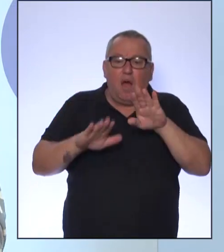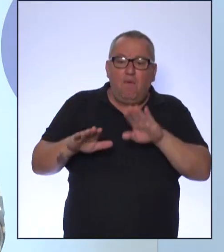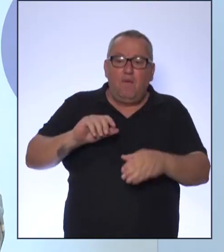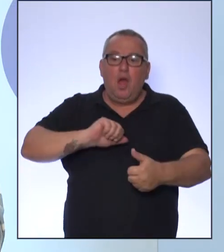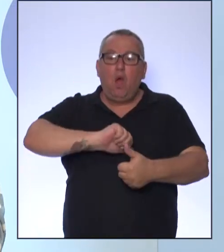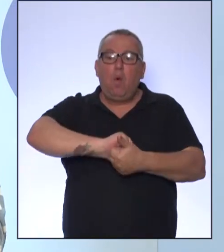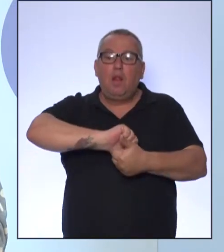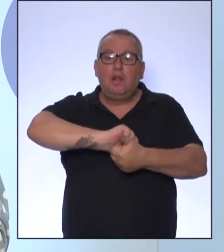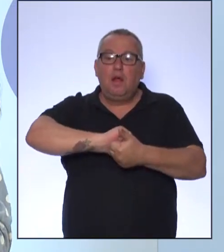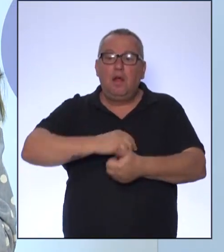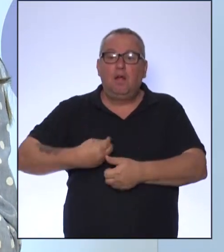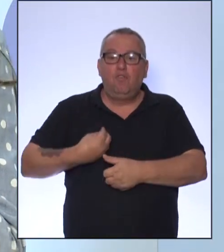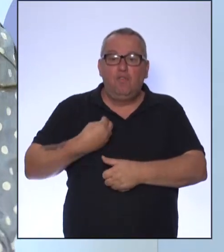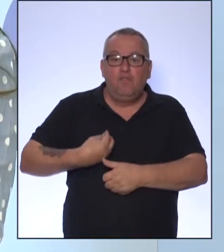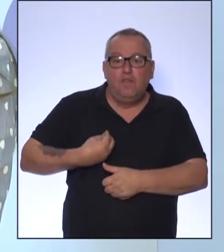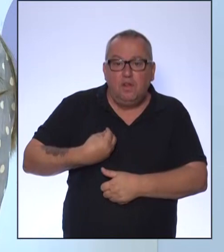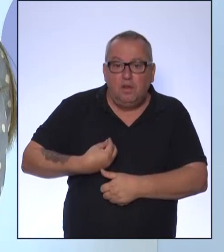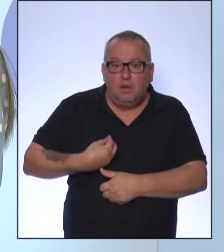Emprego?